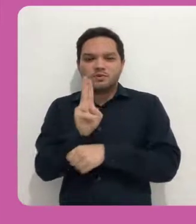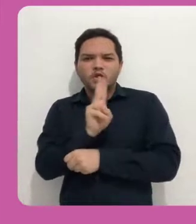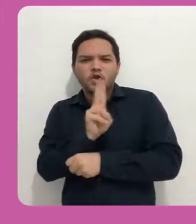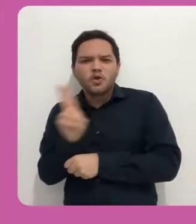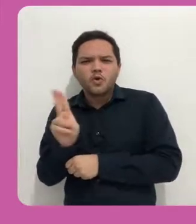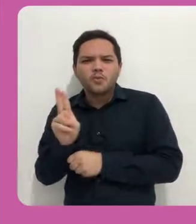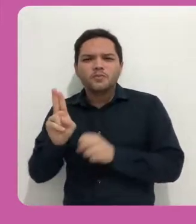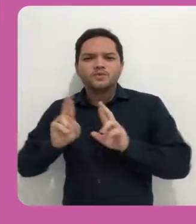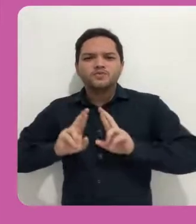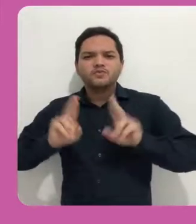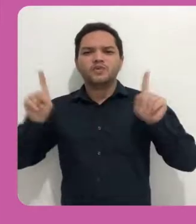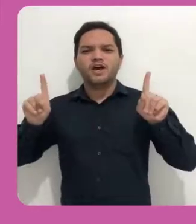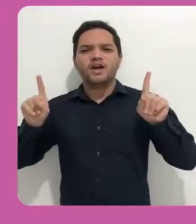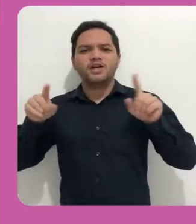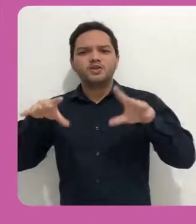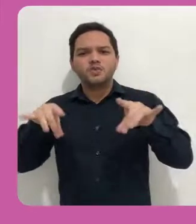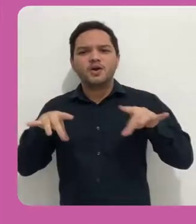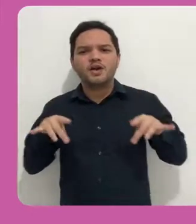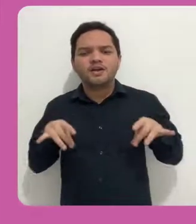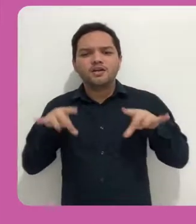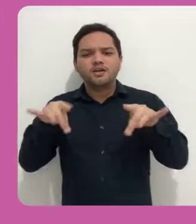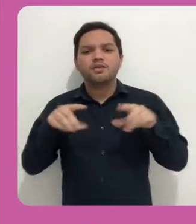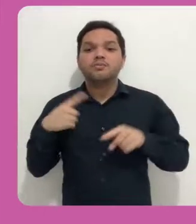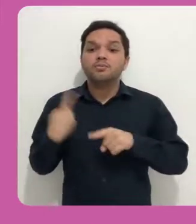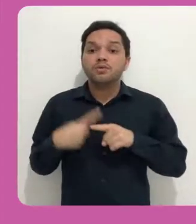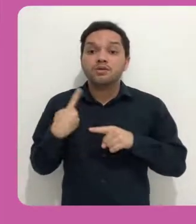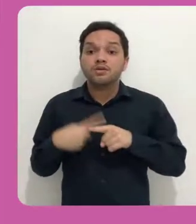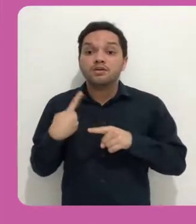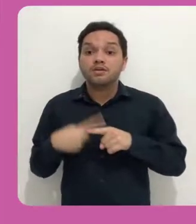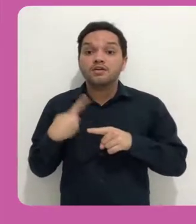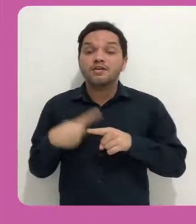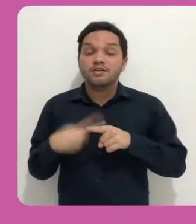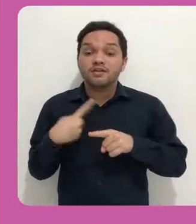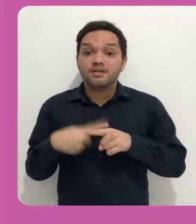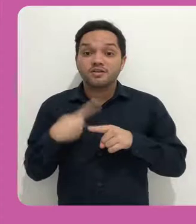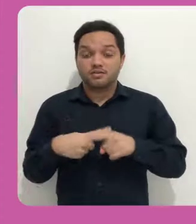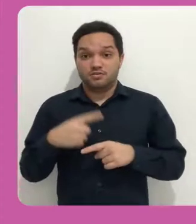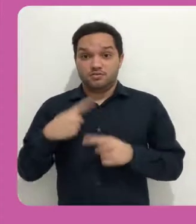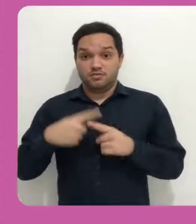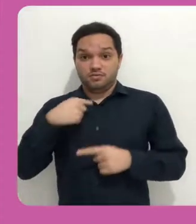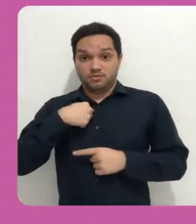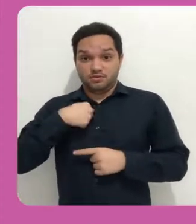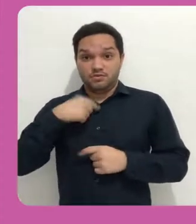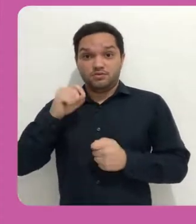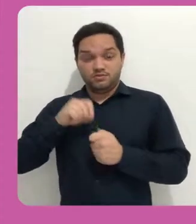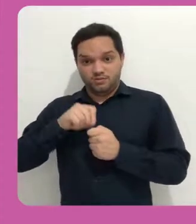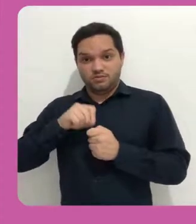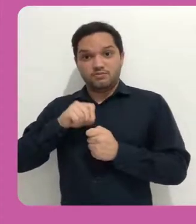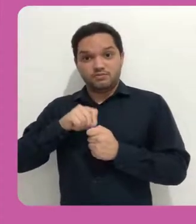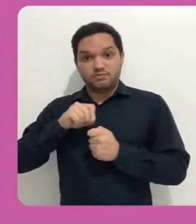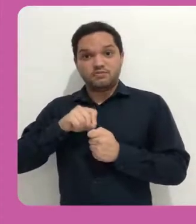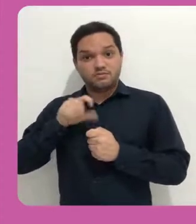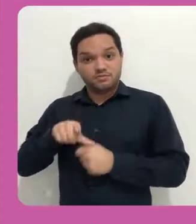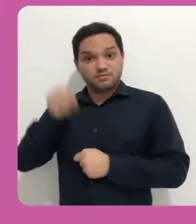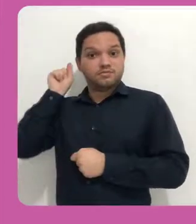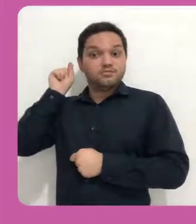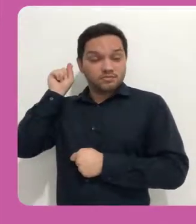Por quê? Porque eu fiz essa opção na descrição do arquivo.